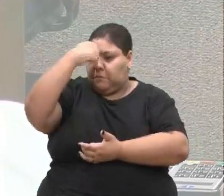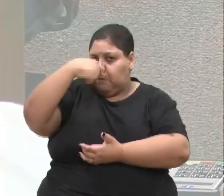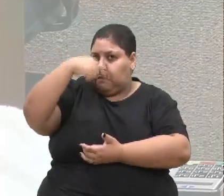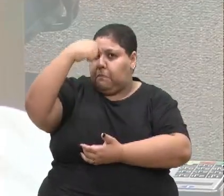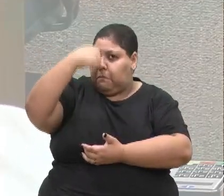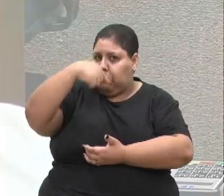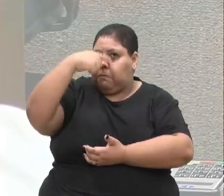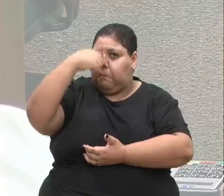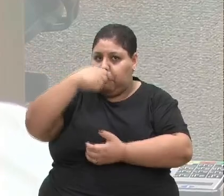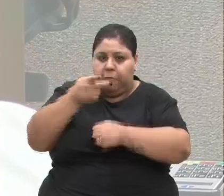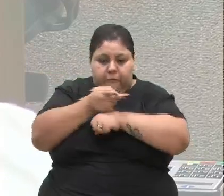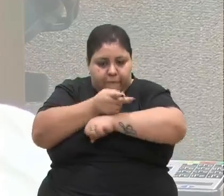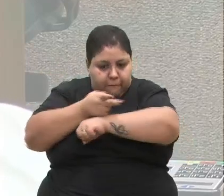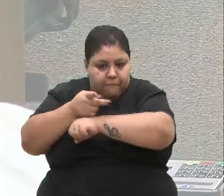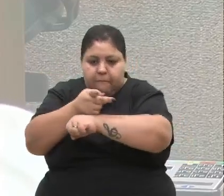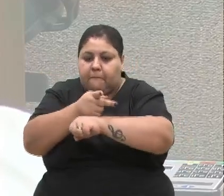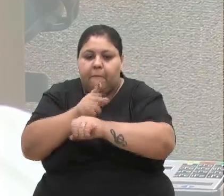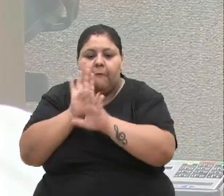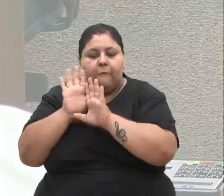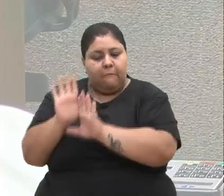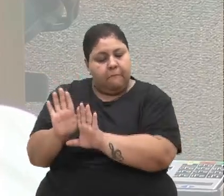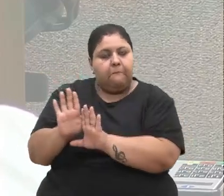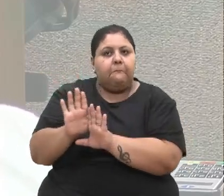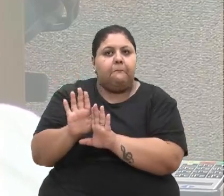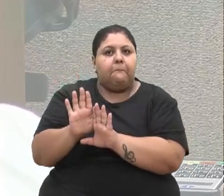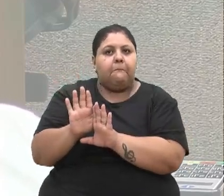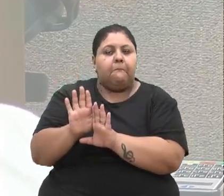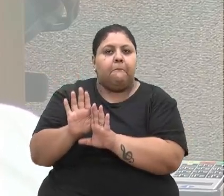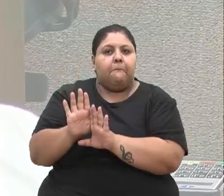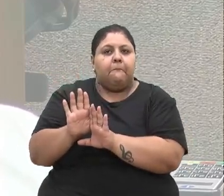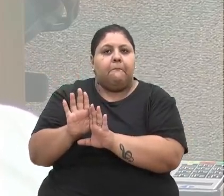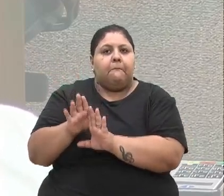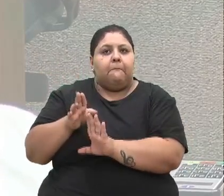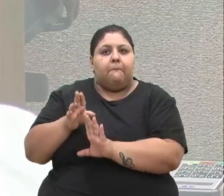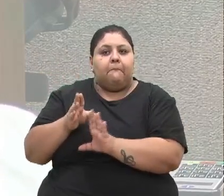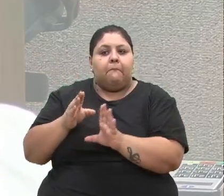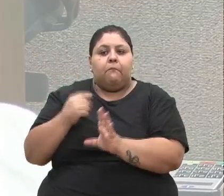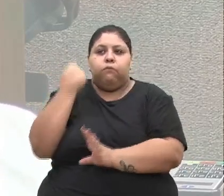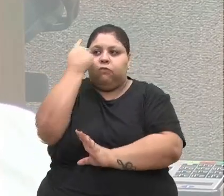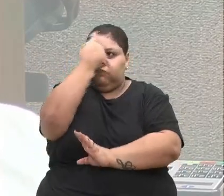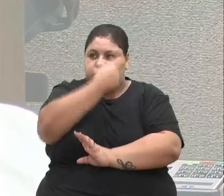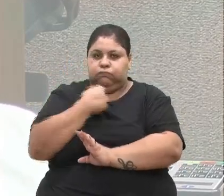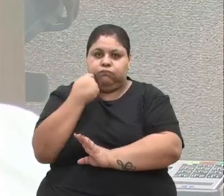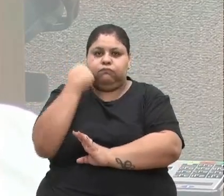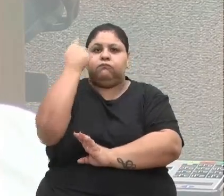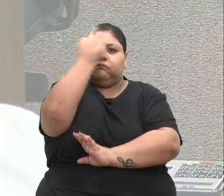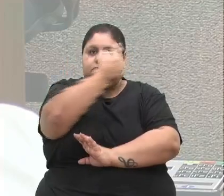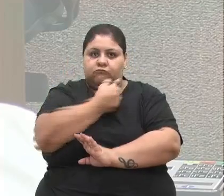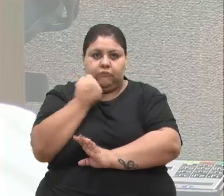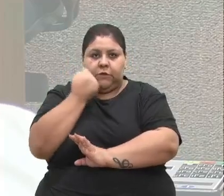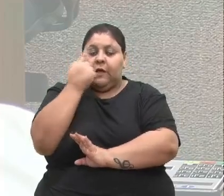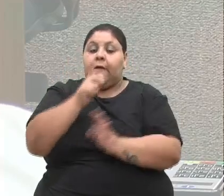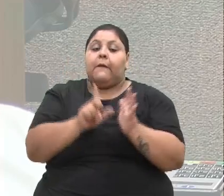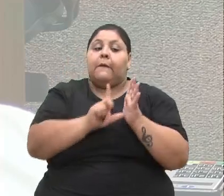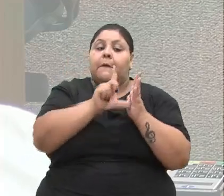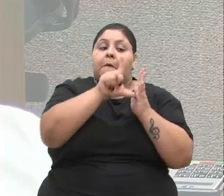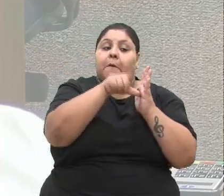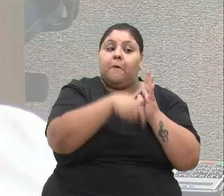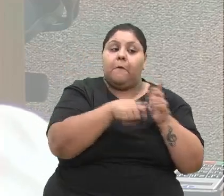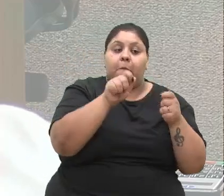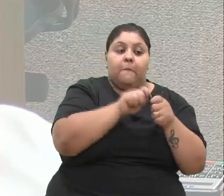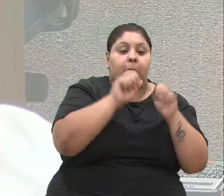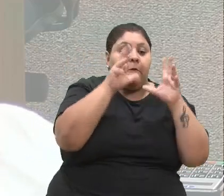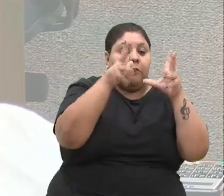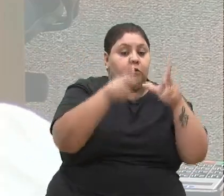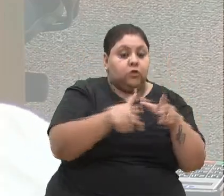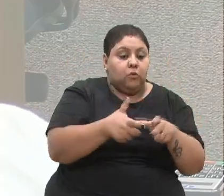investigada, ficou lá, permaneceu por muitas horas e depois de ter feito todas